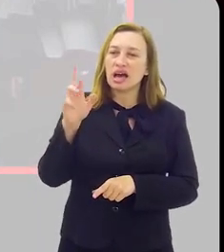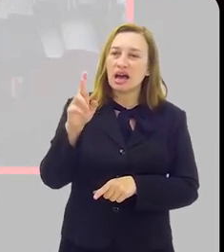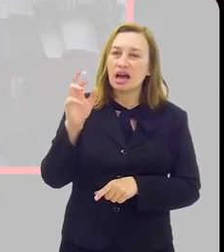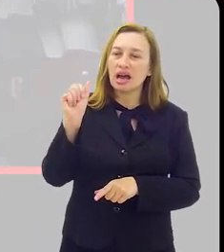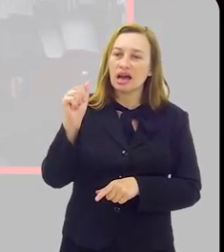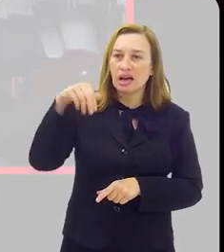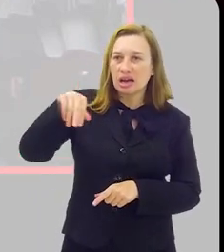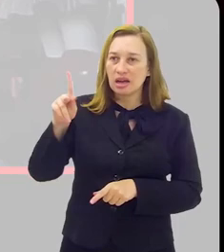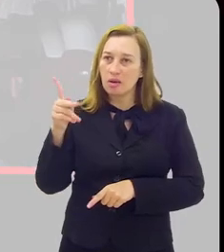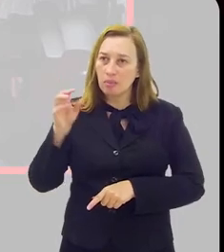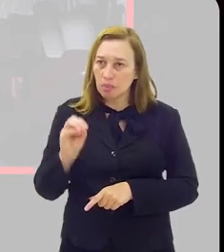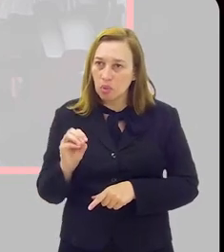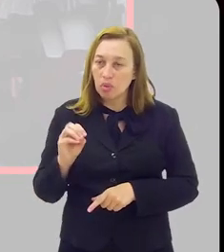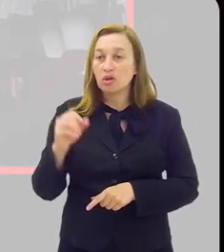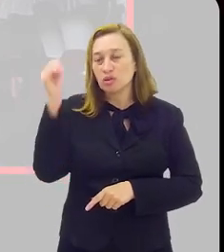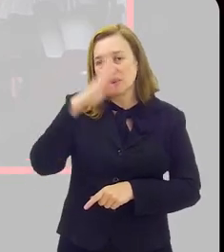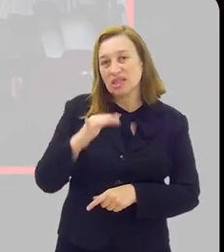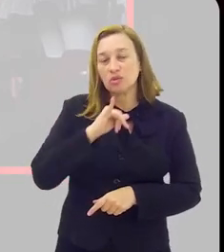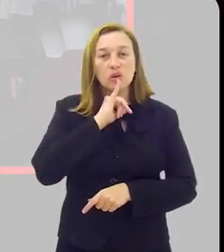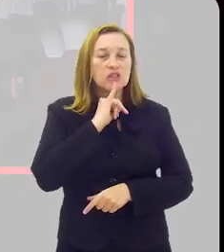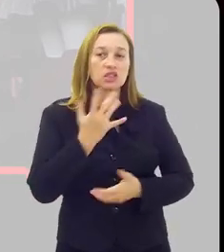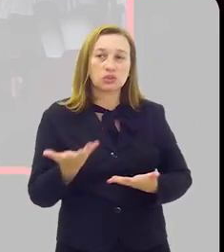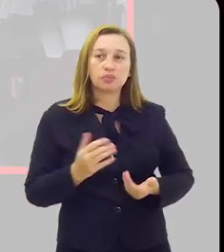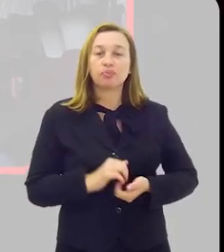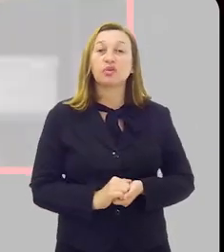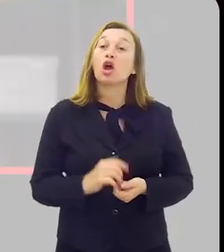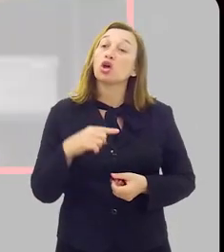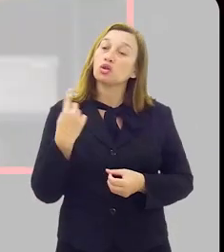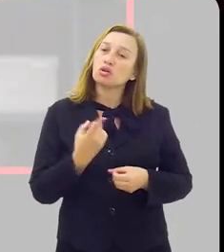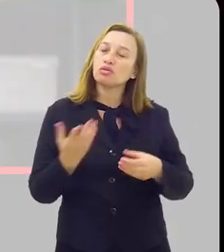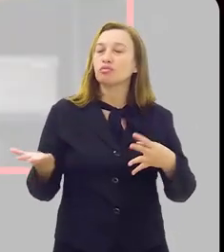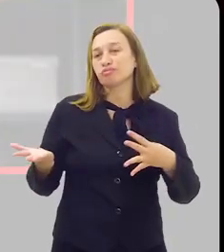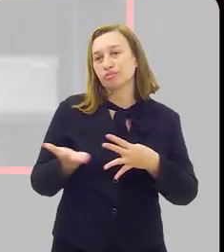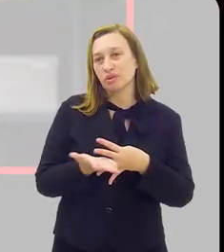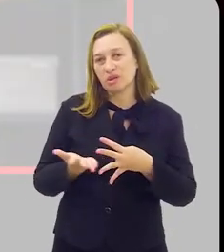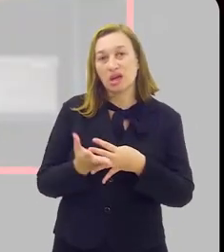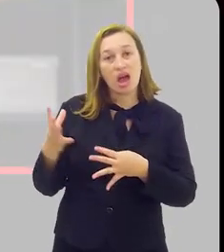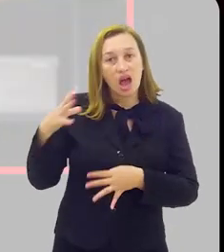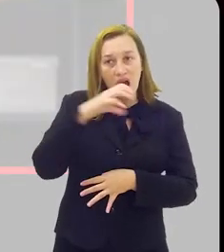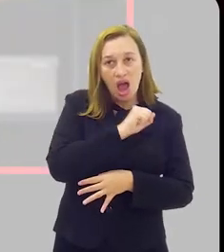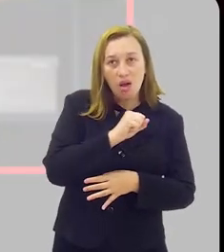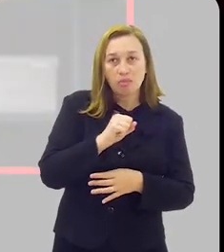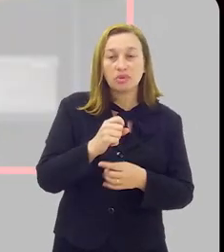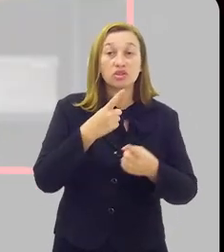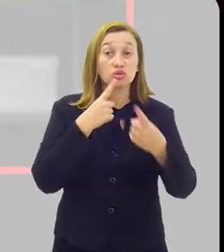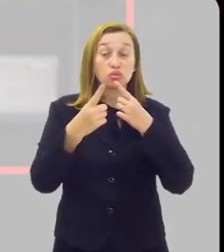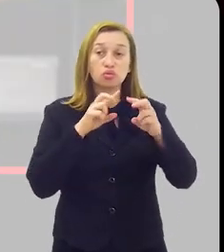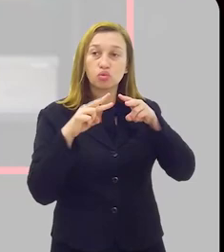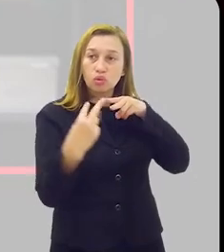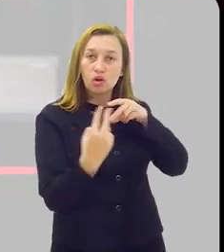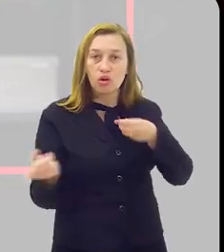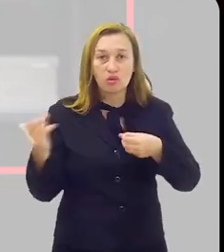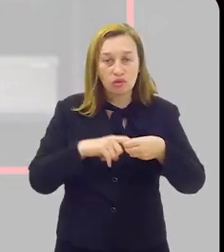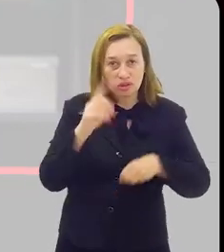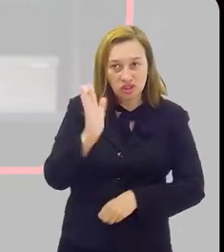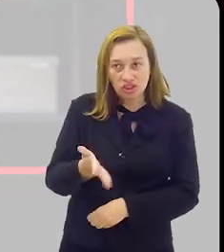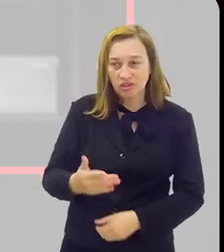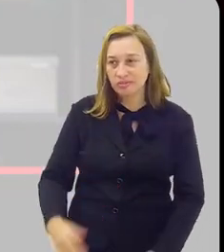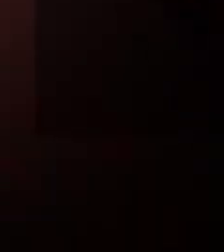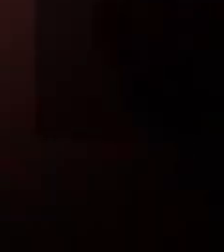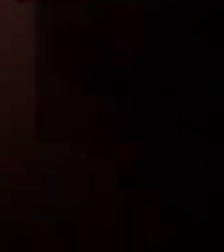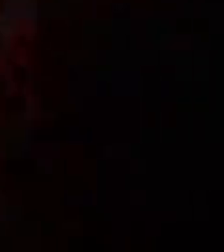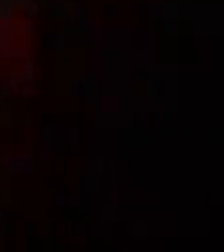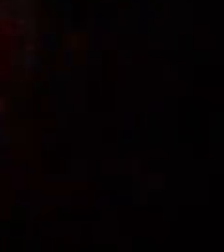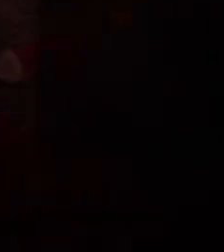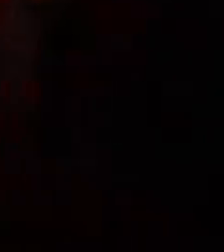considerado erradicado no Brasil. Então, é muito triste. Tá certo. Nós vamos fazer um rápido intervalo, debate virtual. Volta já já.